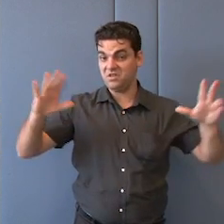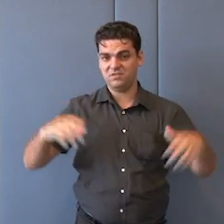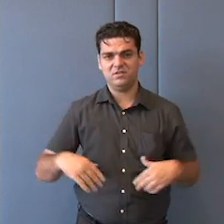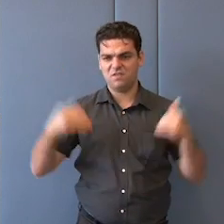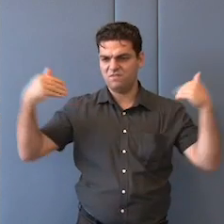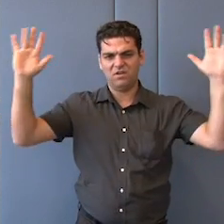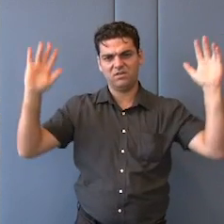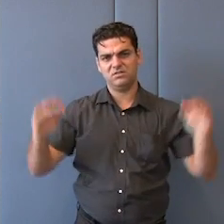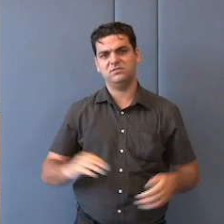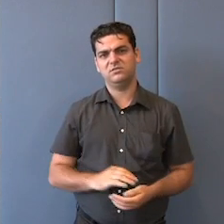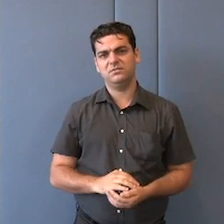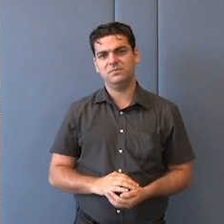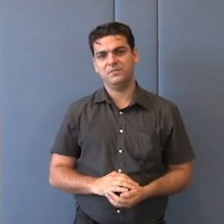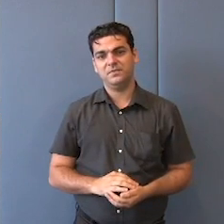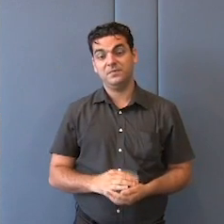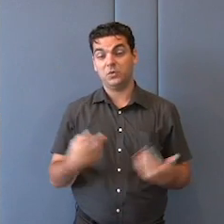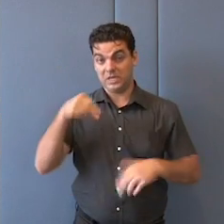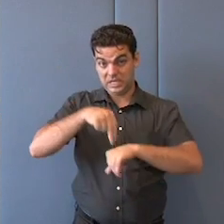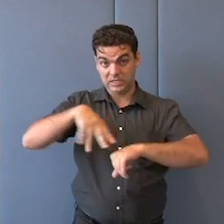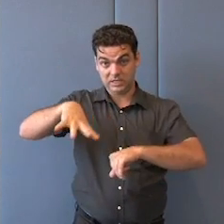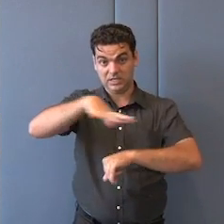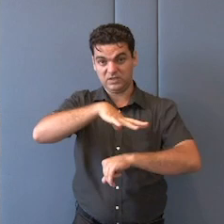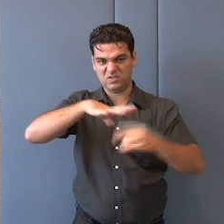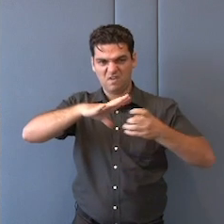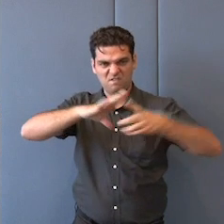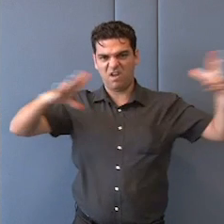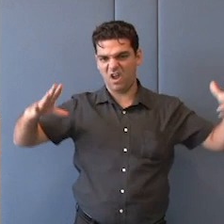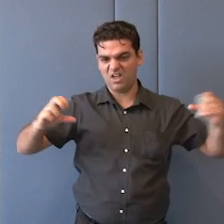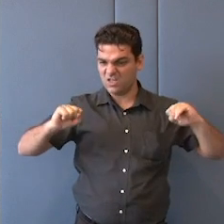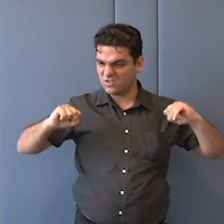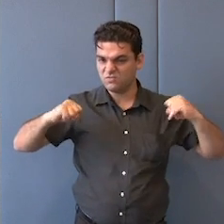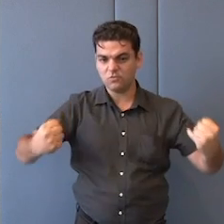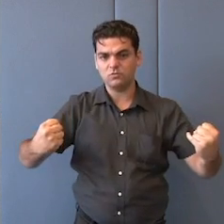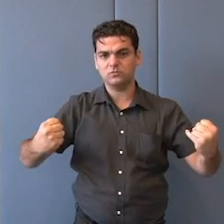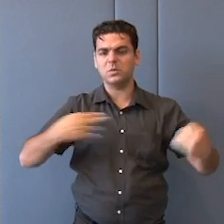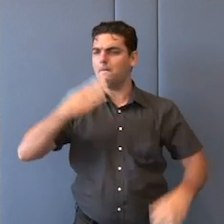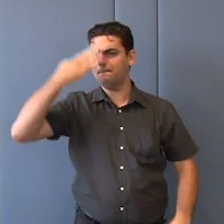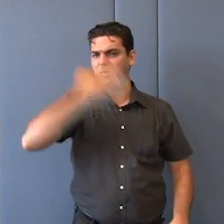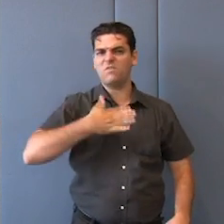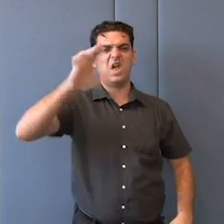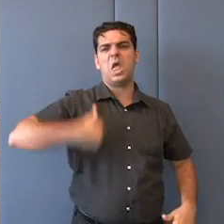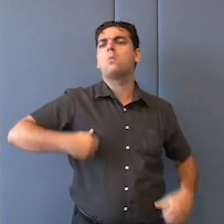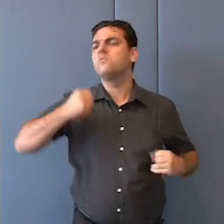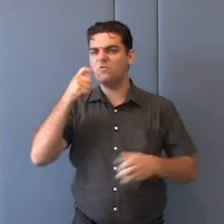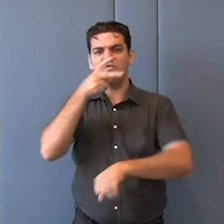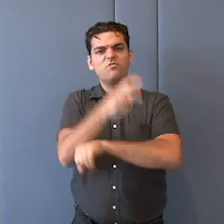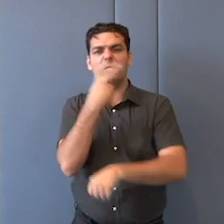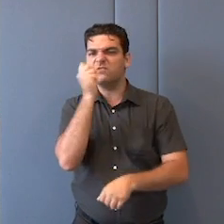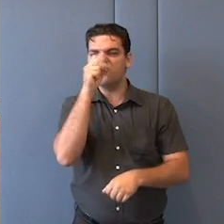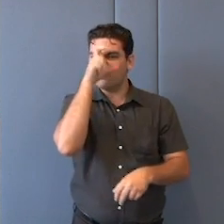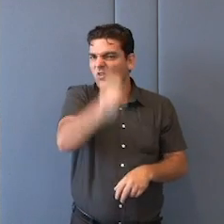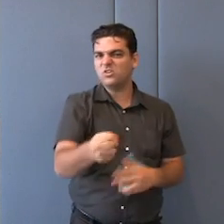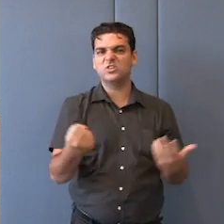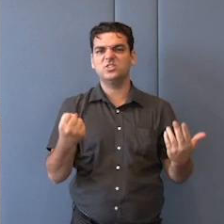E, que a nação seja independente e atue, é preciso que ela se identifique como nação, se sinta, se